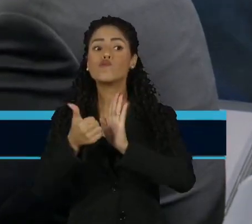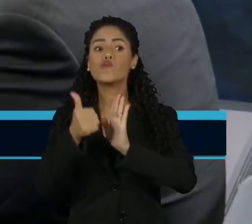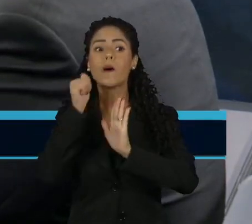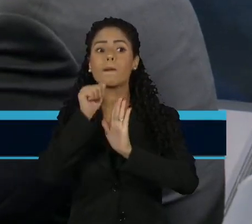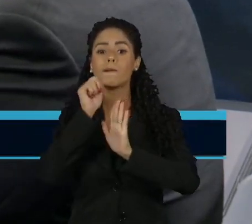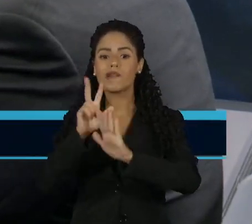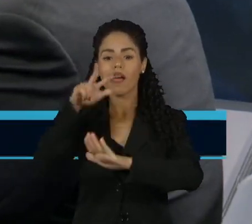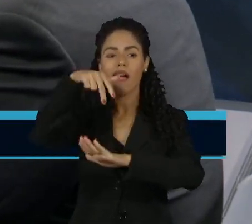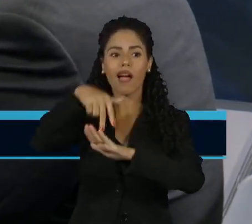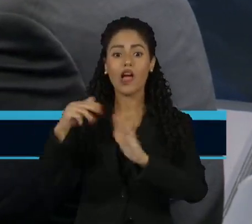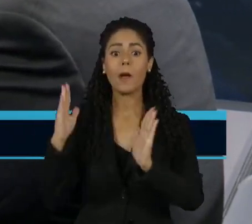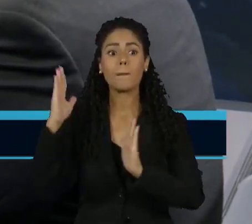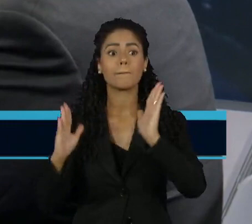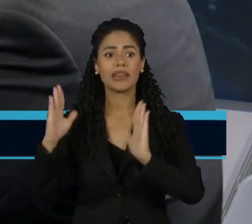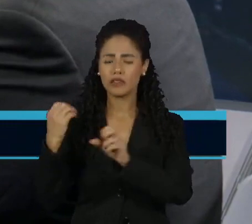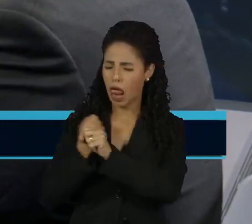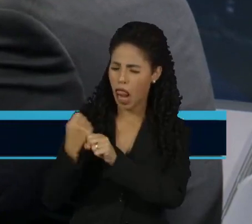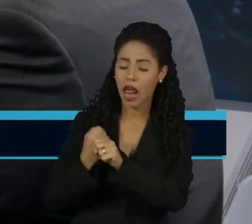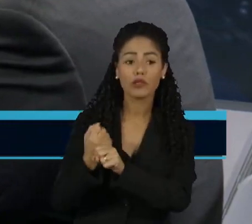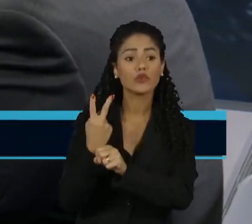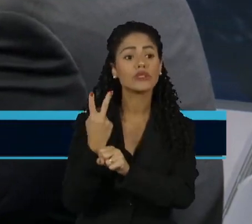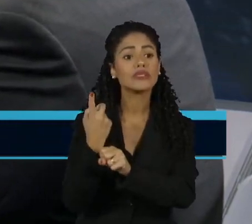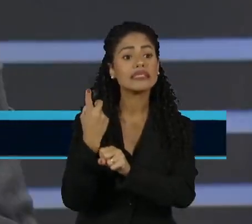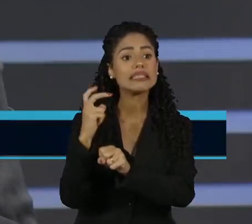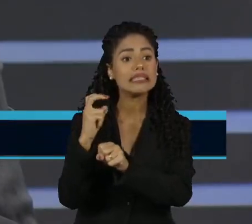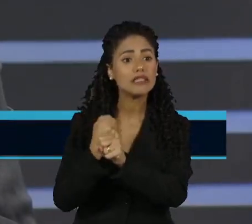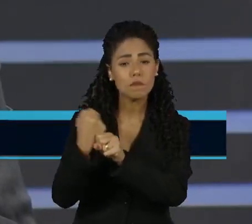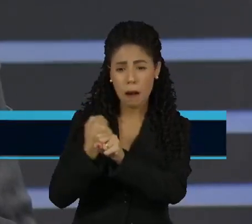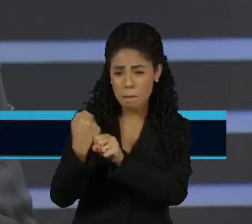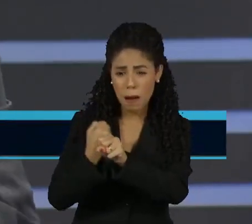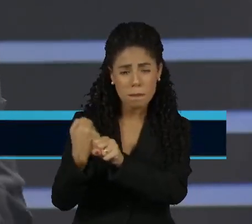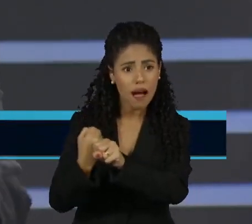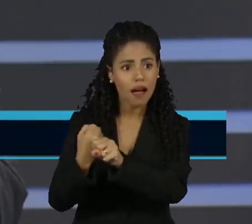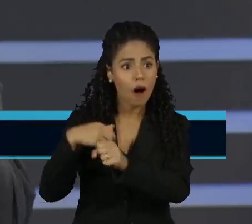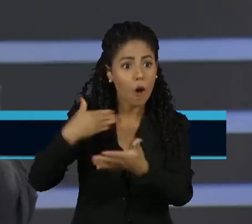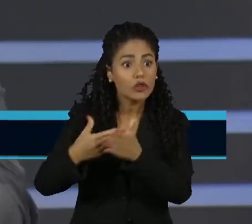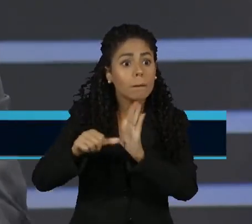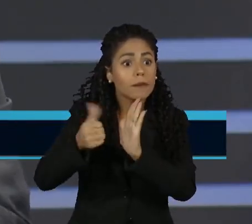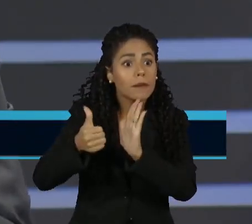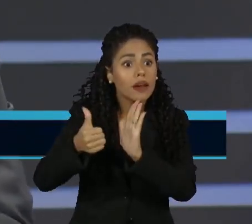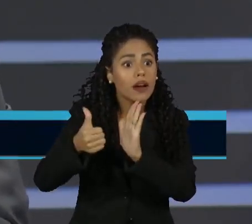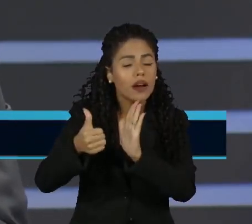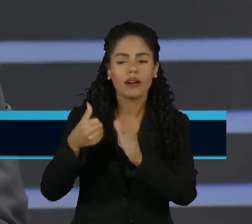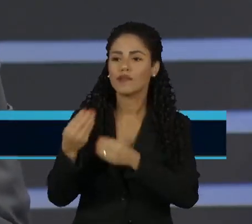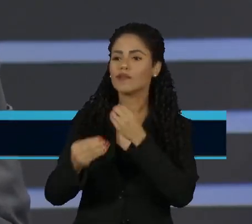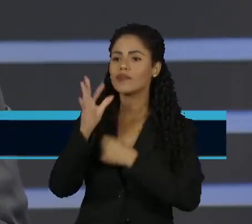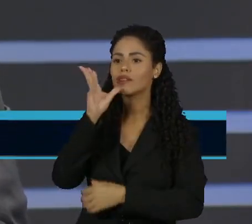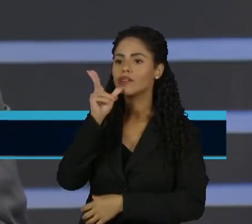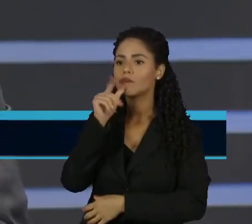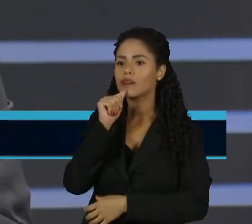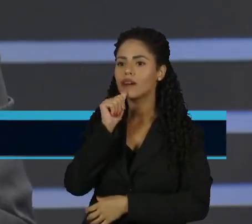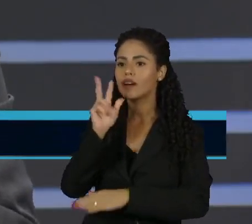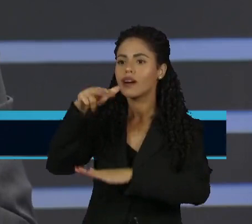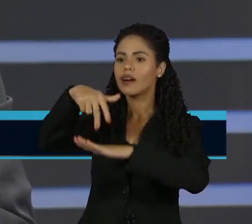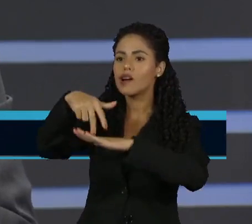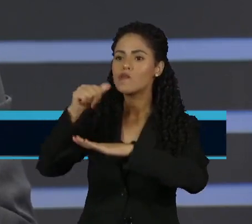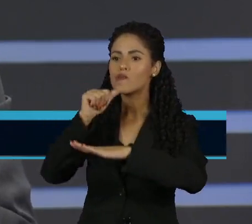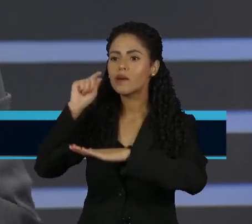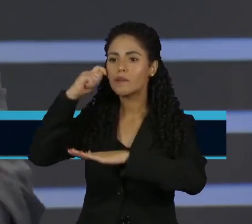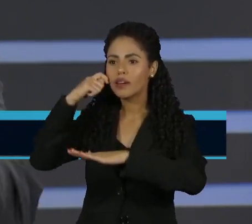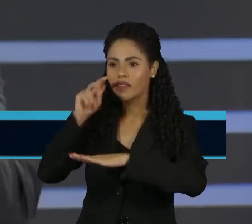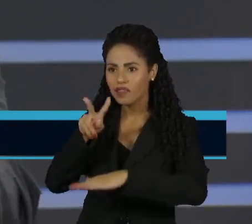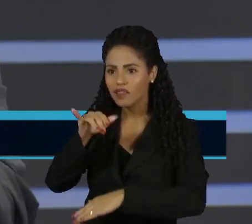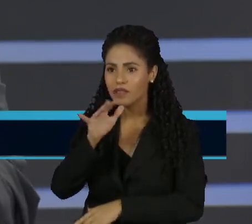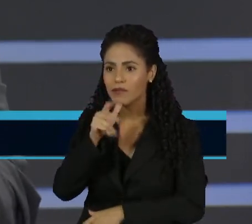em 215 anos. Pergunta quantas mulheres negras, quanto vai demorar para uma mulher negra entrar na presidência do banco? Olha,